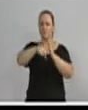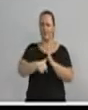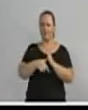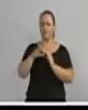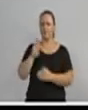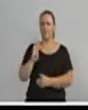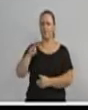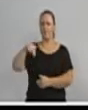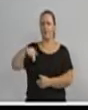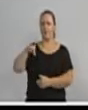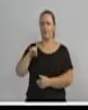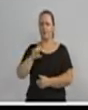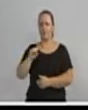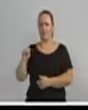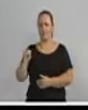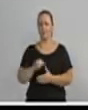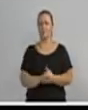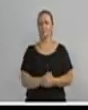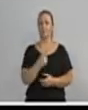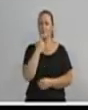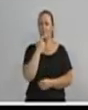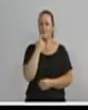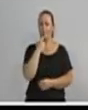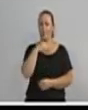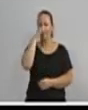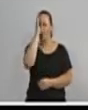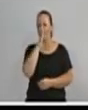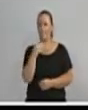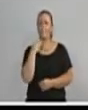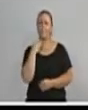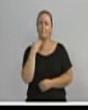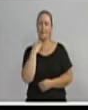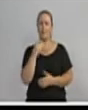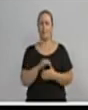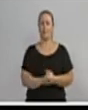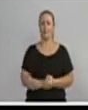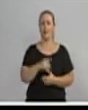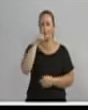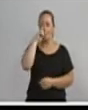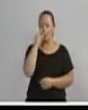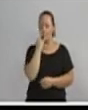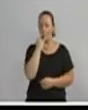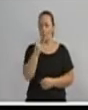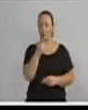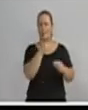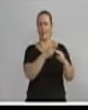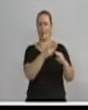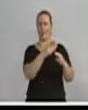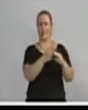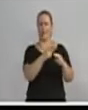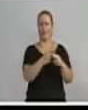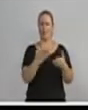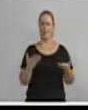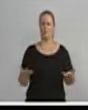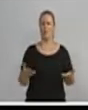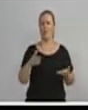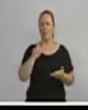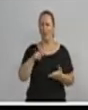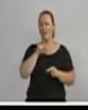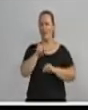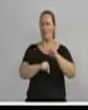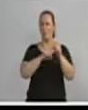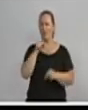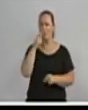O vermelho, atraso de repasse para Banco do Brasil. O amarelo mais escuro, atraso de repasse para a Caixa Econômica Federal. Isso é pedalada fiscal.